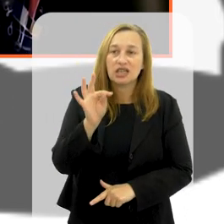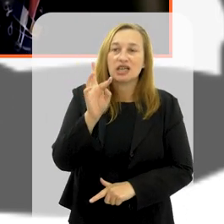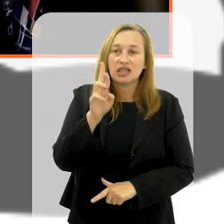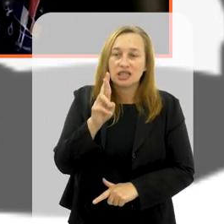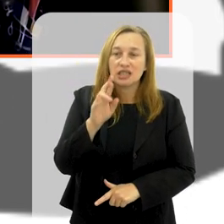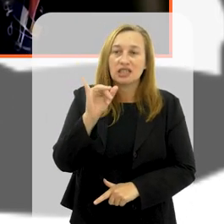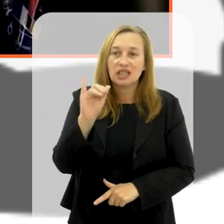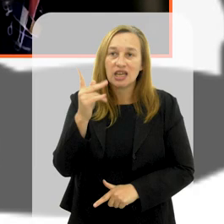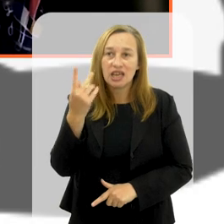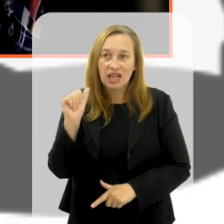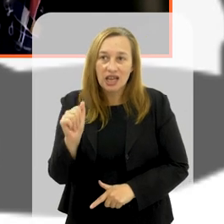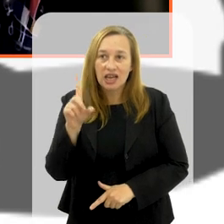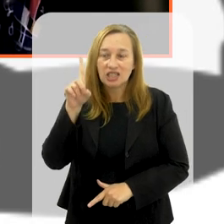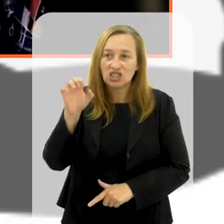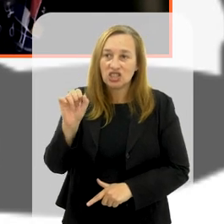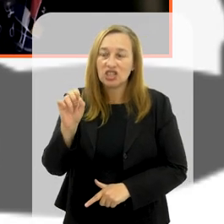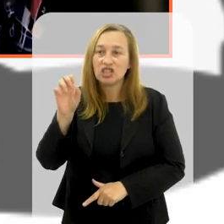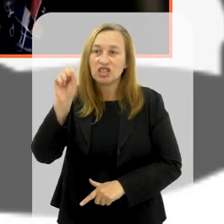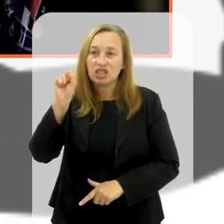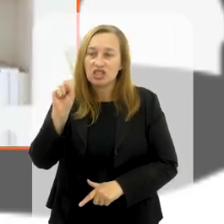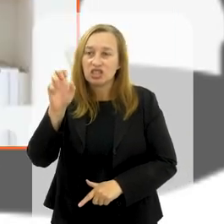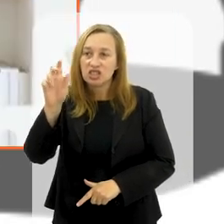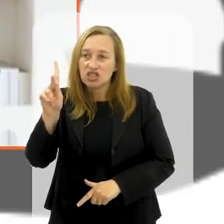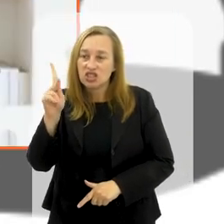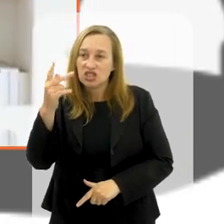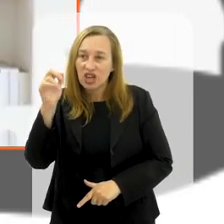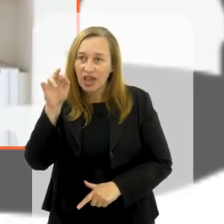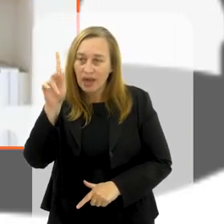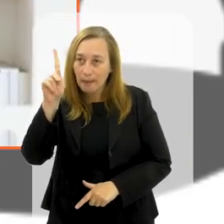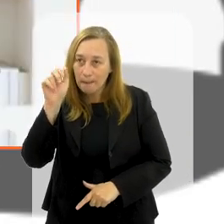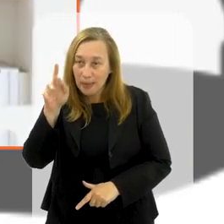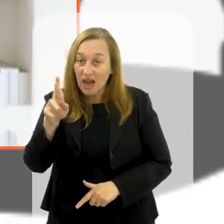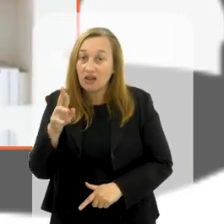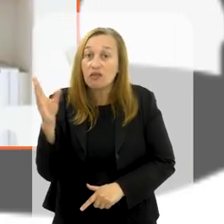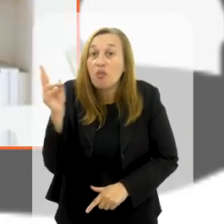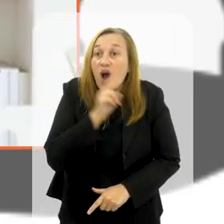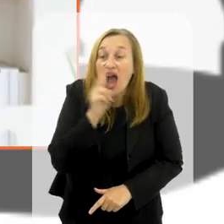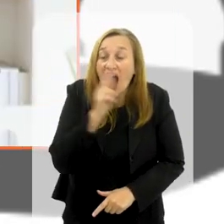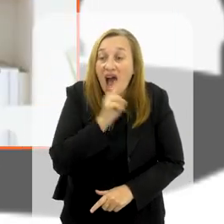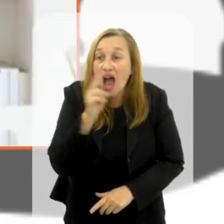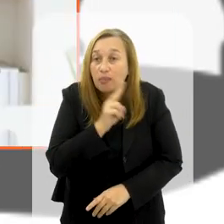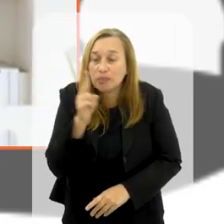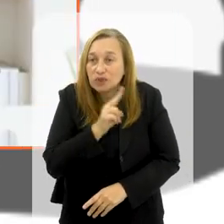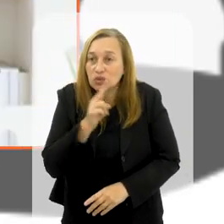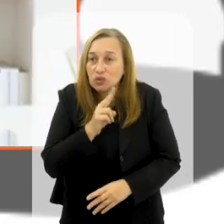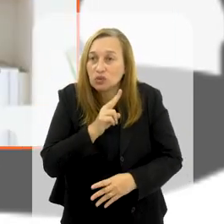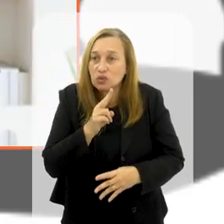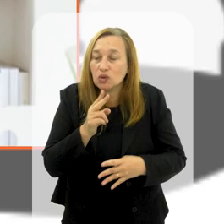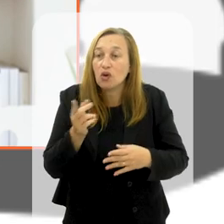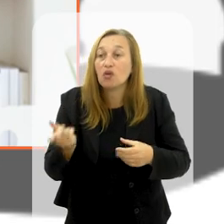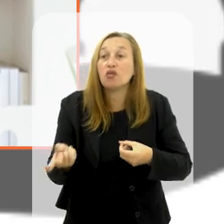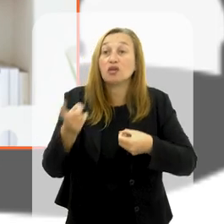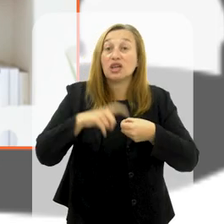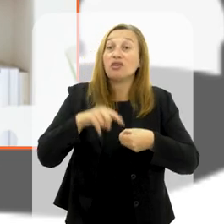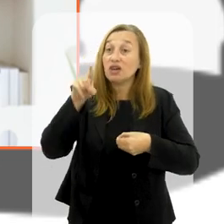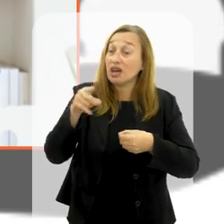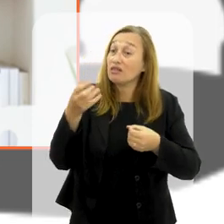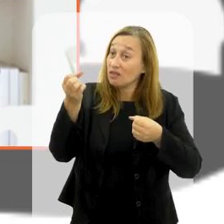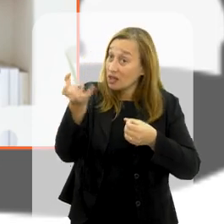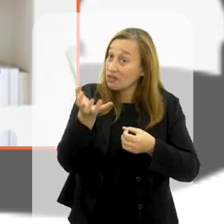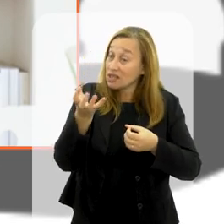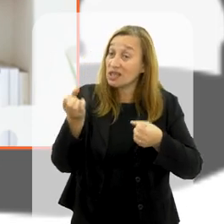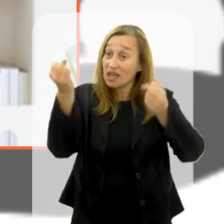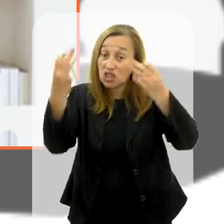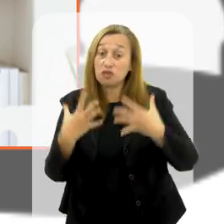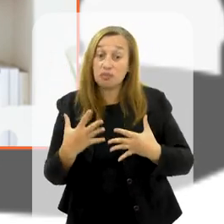agora, a trilha de xerpas. Nós vamos para um rápido intervalo, e eu quero que na volta, você, Ana Garcia,